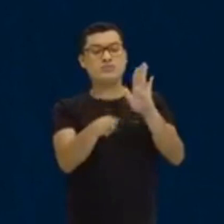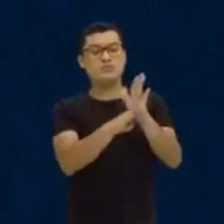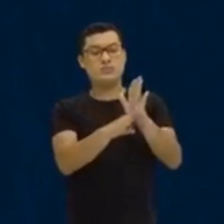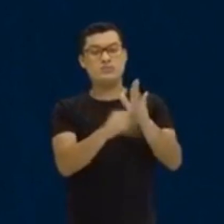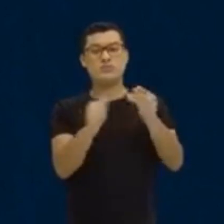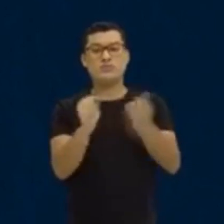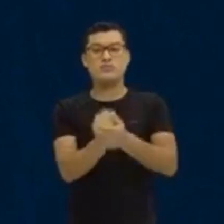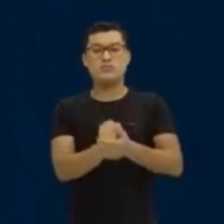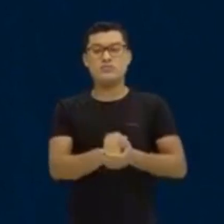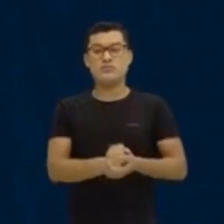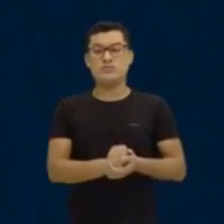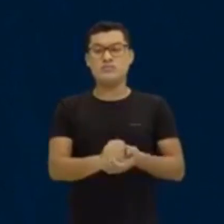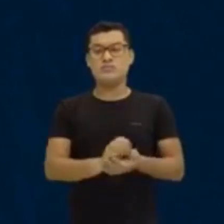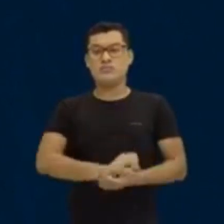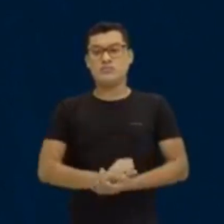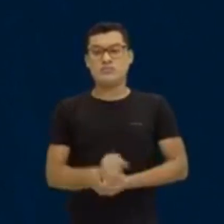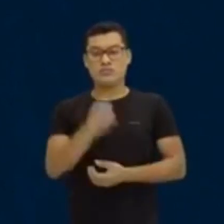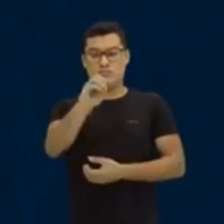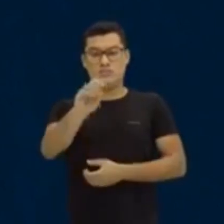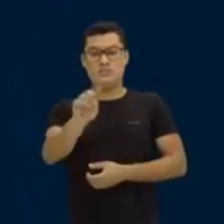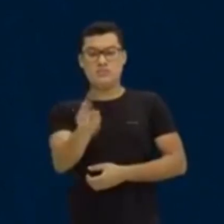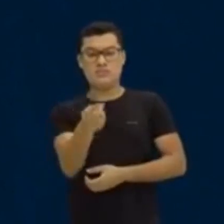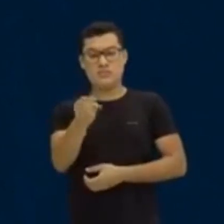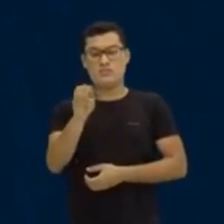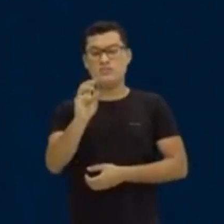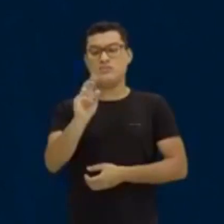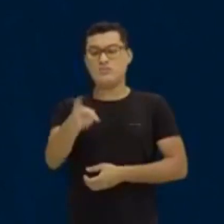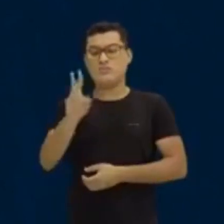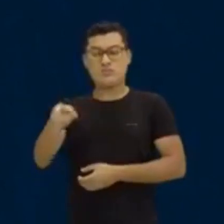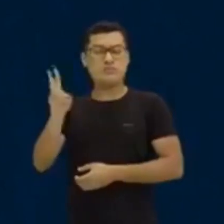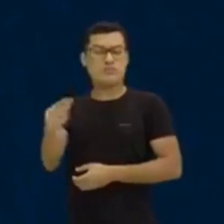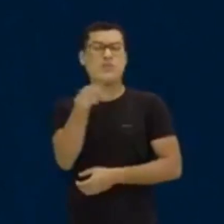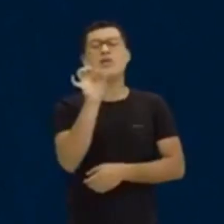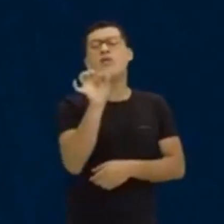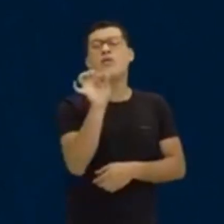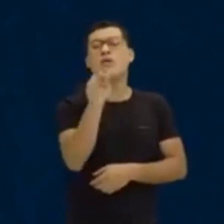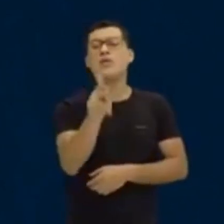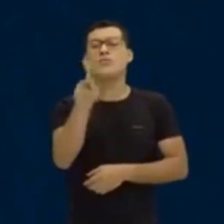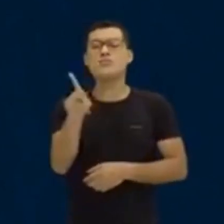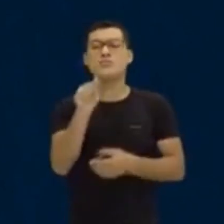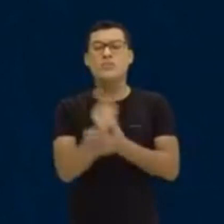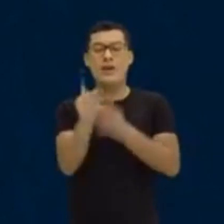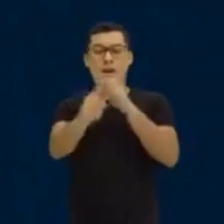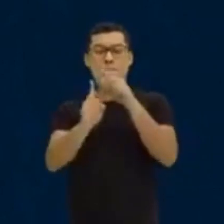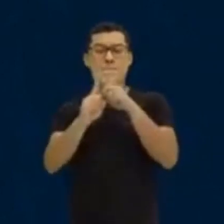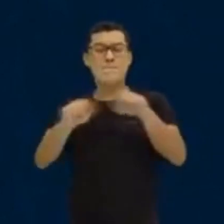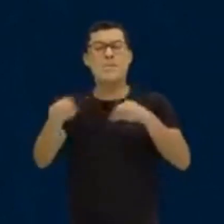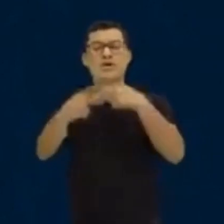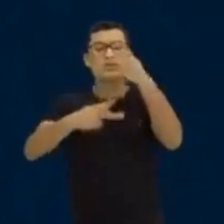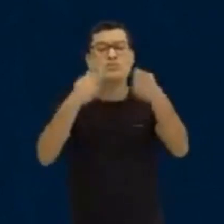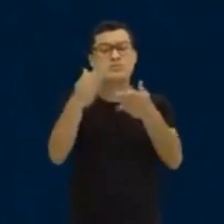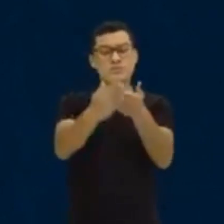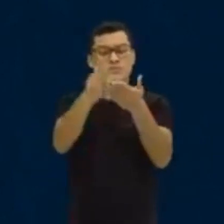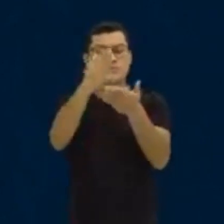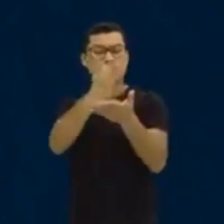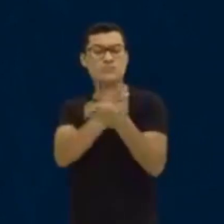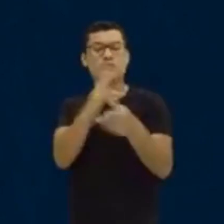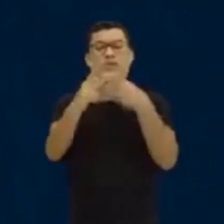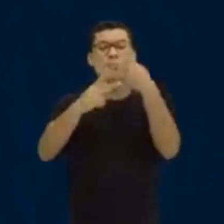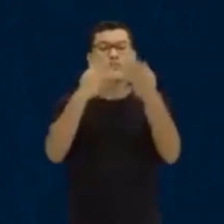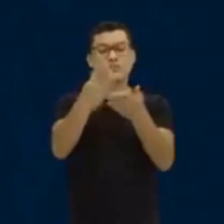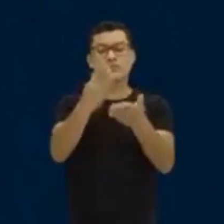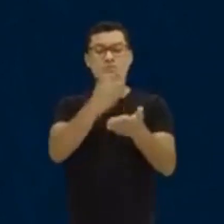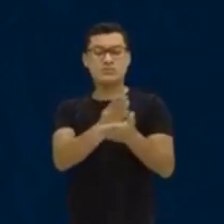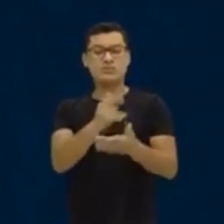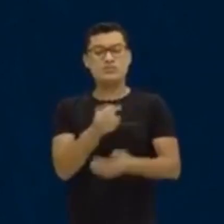periódica, dízima periódica, tá? Aí tu vai dizer assim, professor, mas o senhor falou agora, olhinha pra gente, o senhor falou agora, olhinha pra gente,